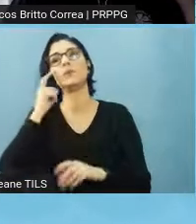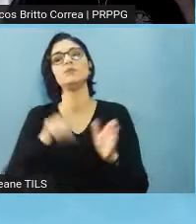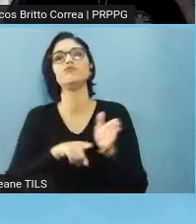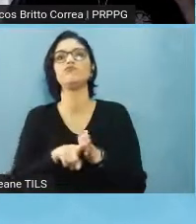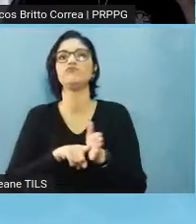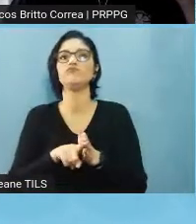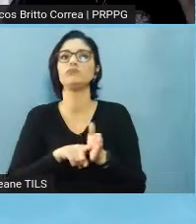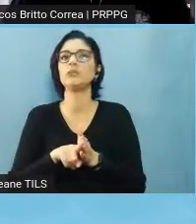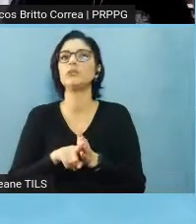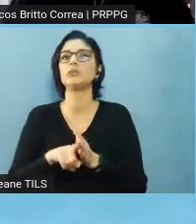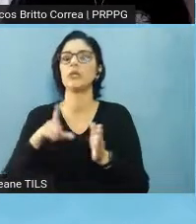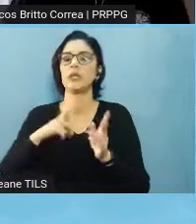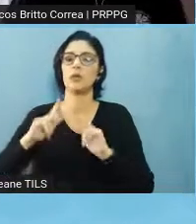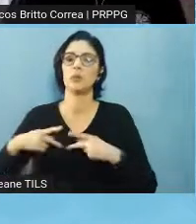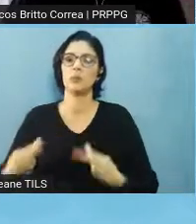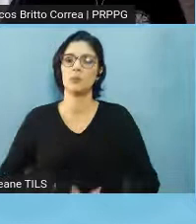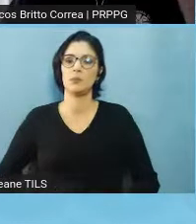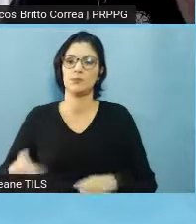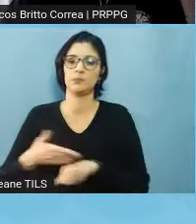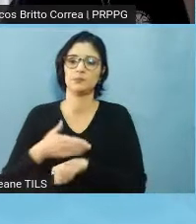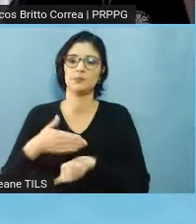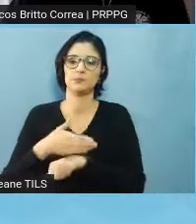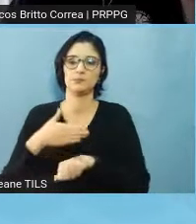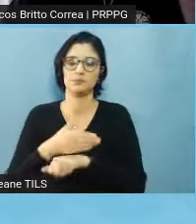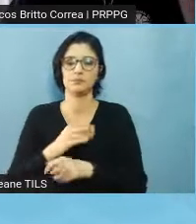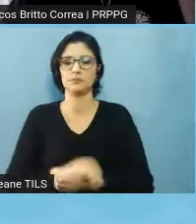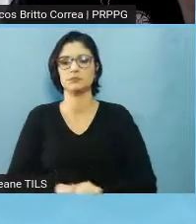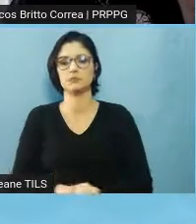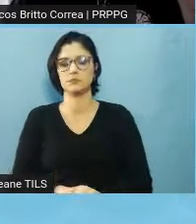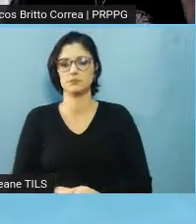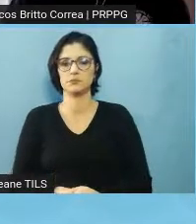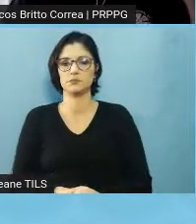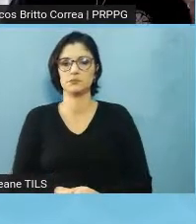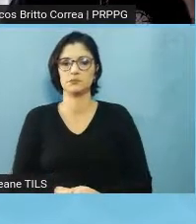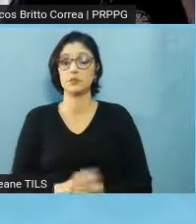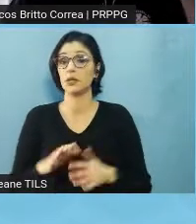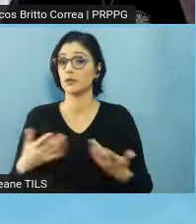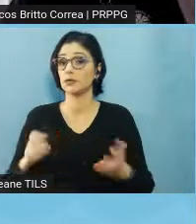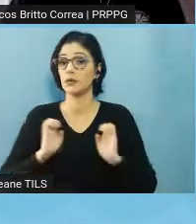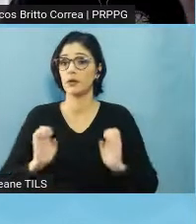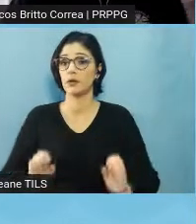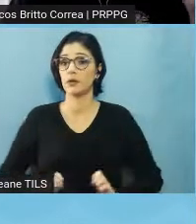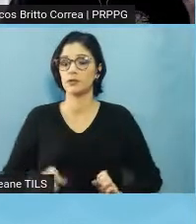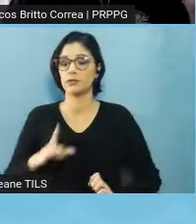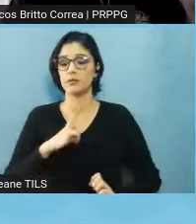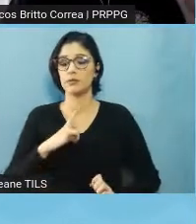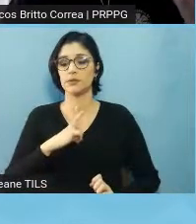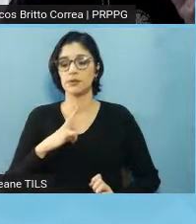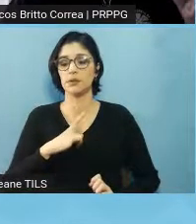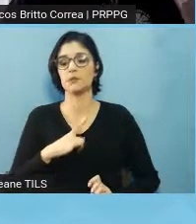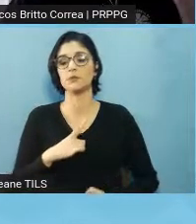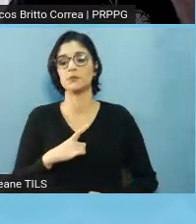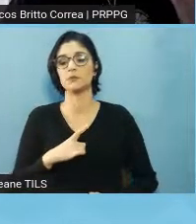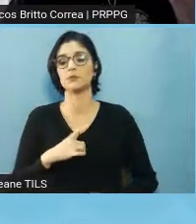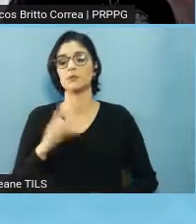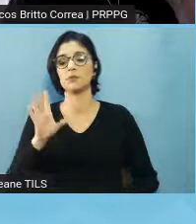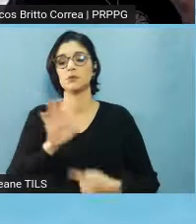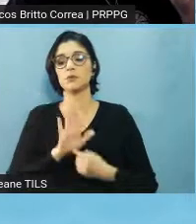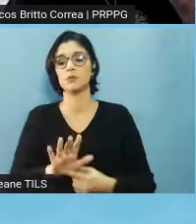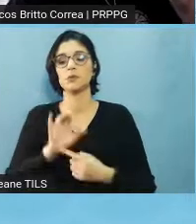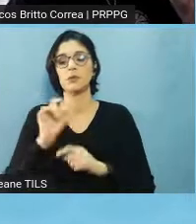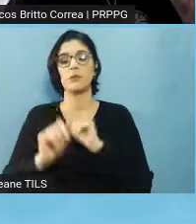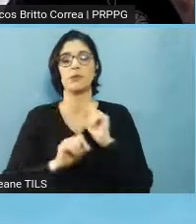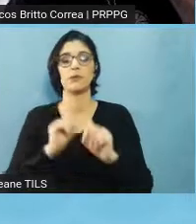né, eu já falei no início, a questão ética, ela existe justamente para a gente assegurar o direito dos